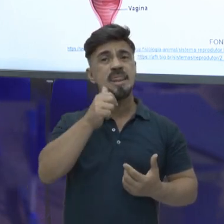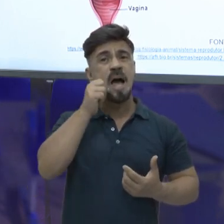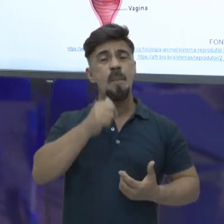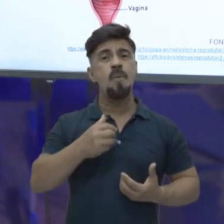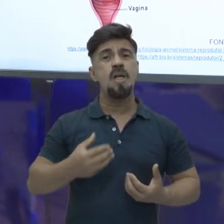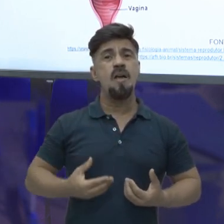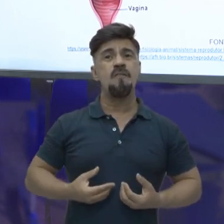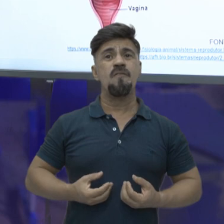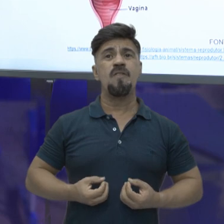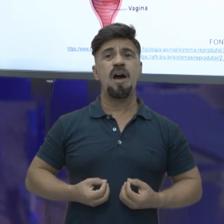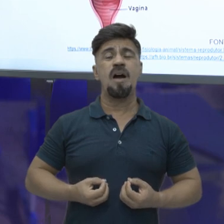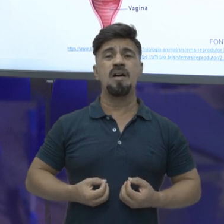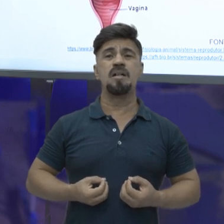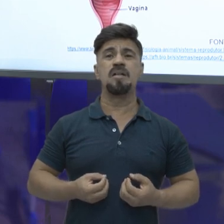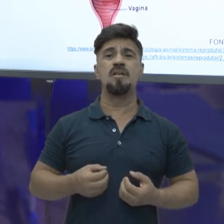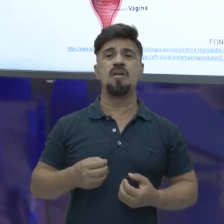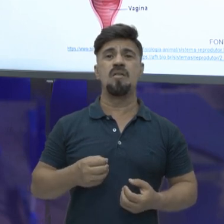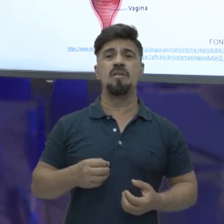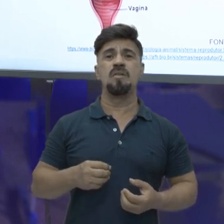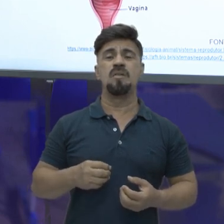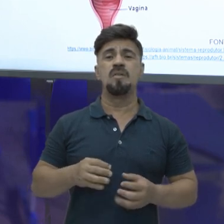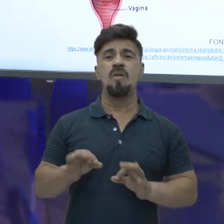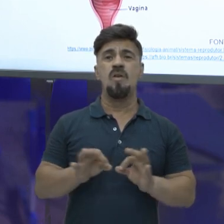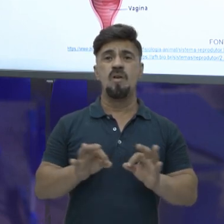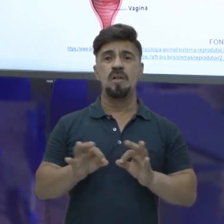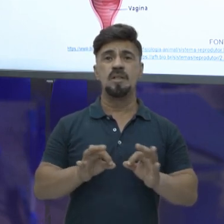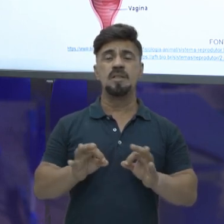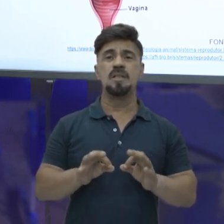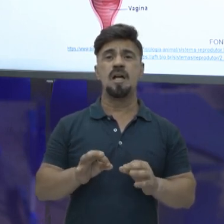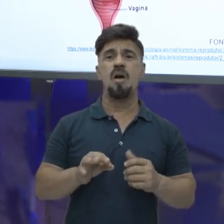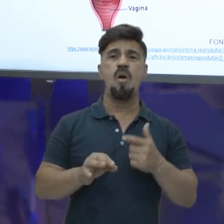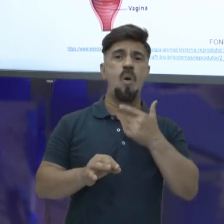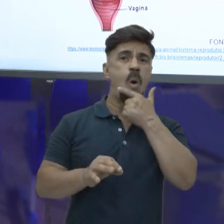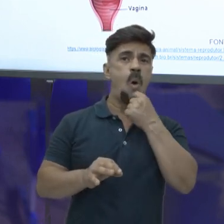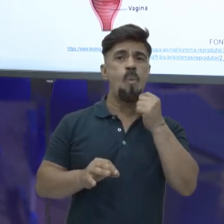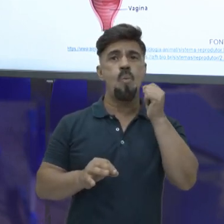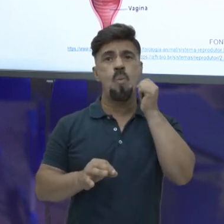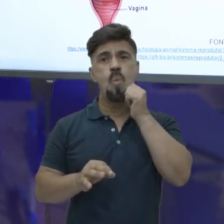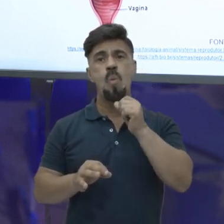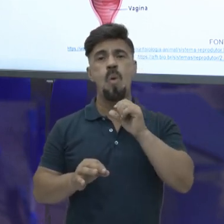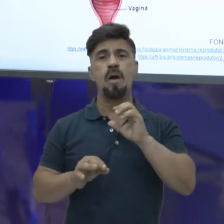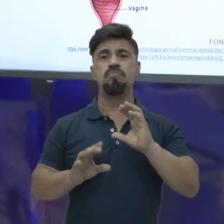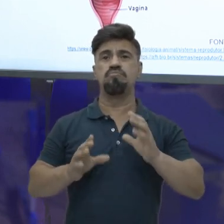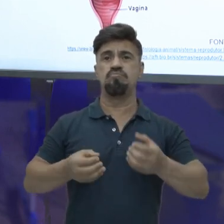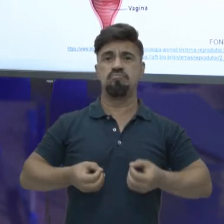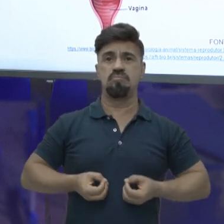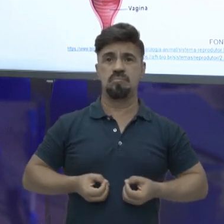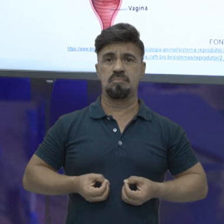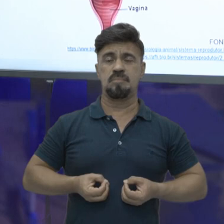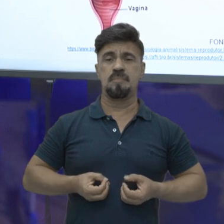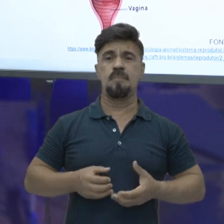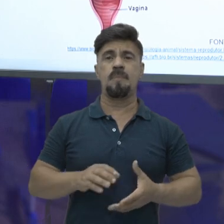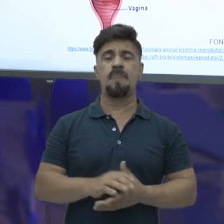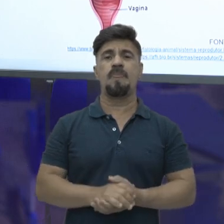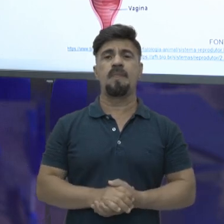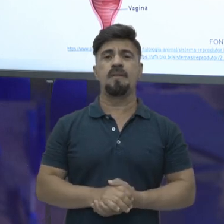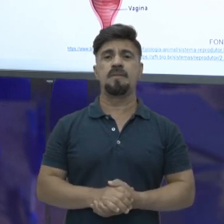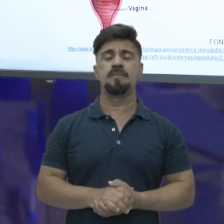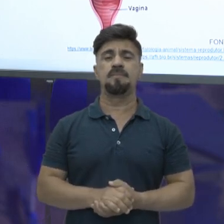ele vai acabar fazendo então o óvulo ou o ovócito, tá? O testículo é masculino e o ovário é feminino, ok?